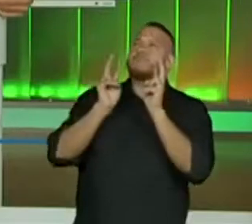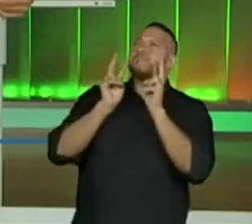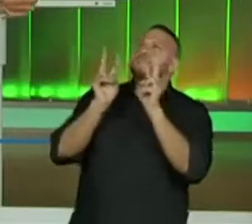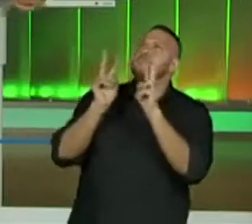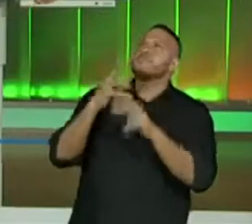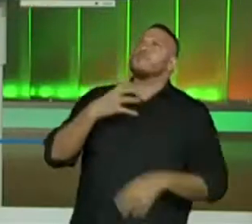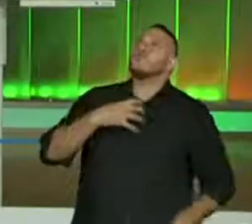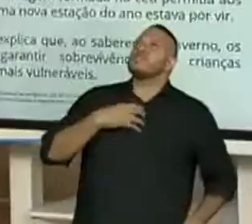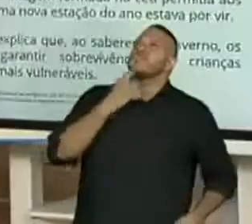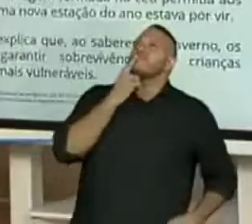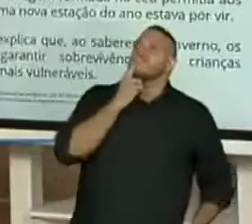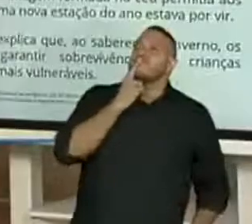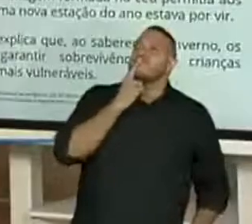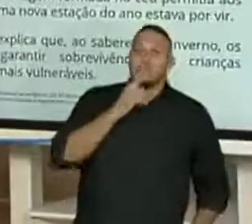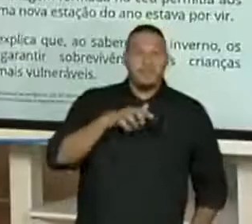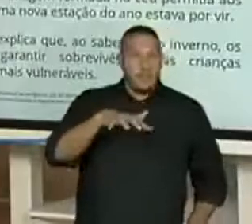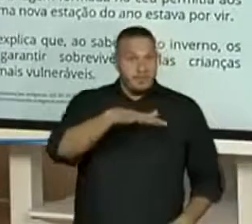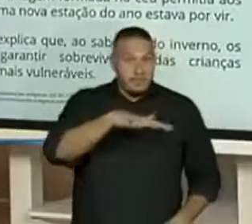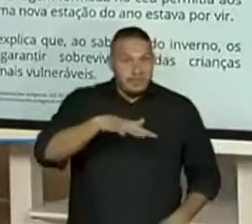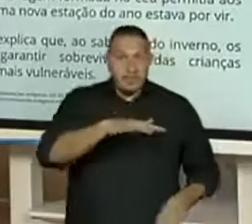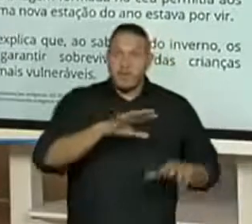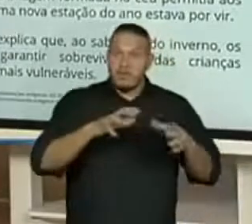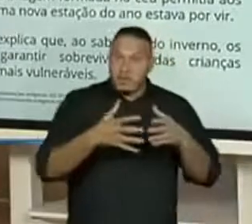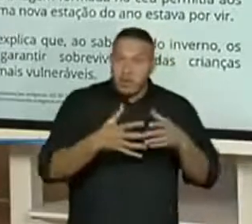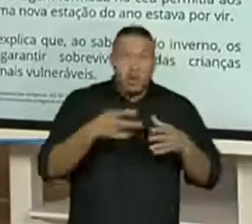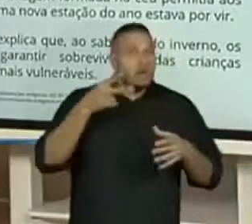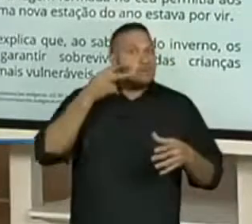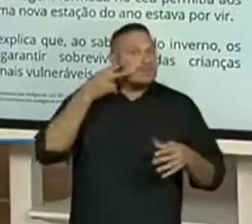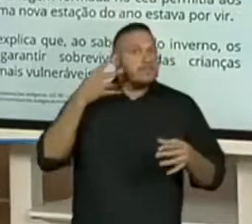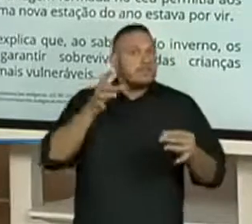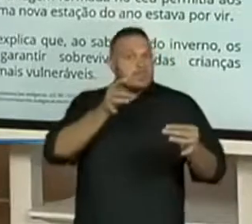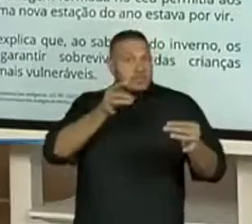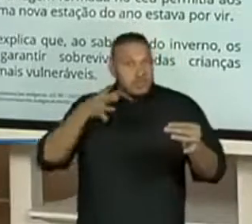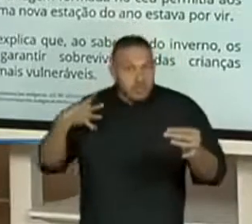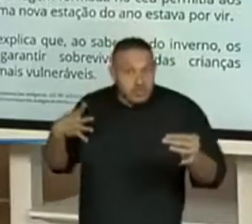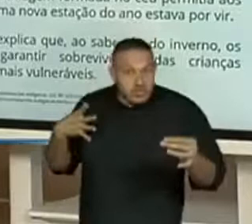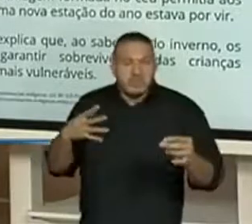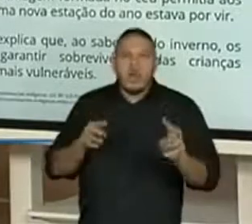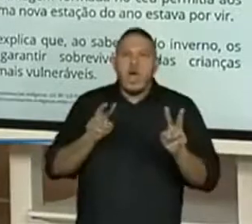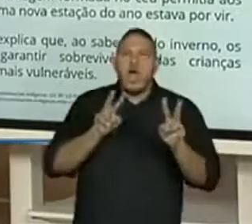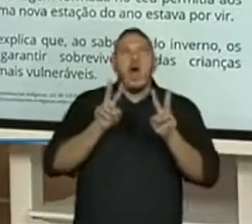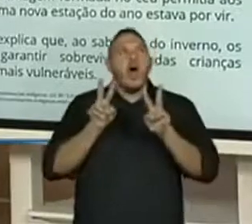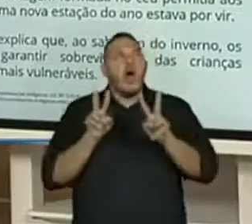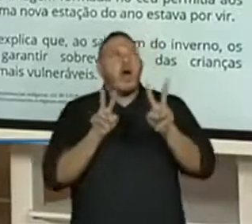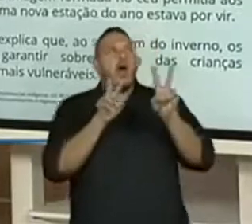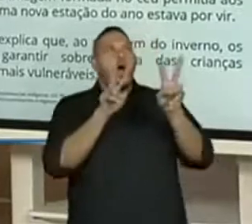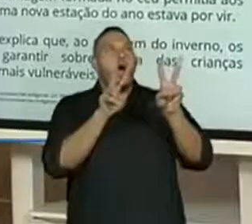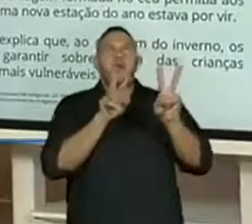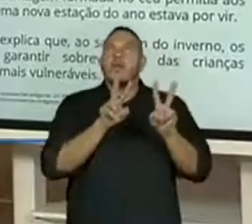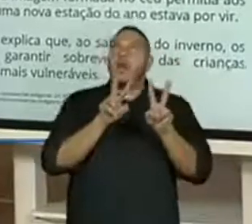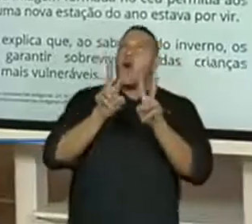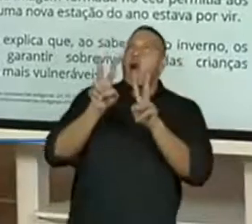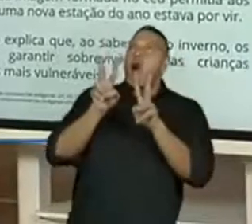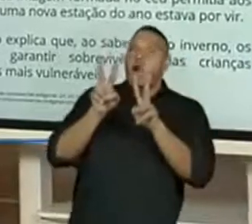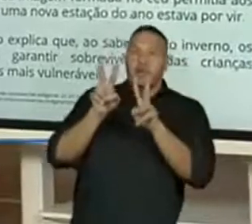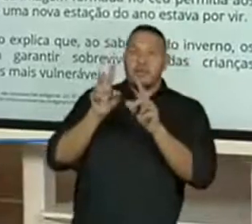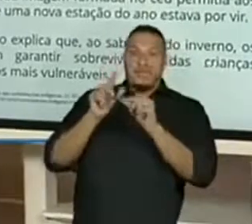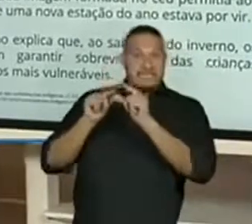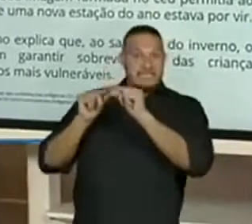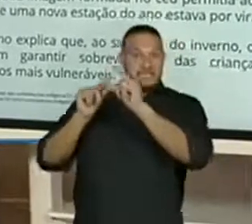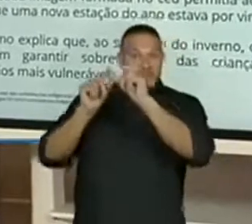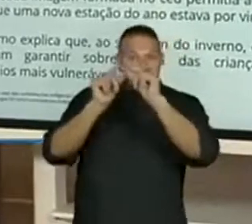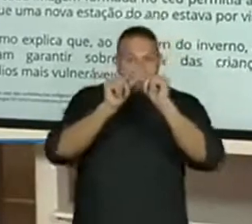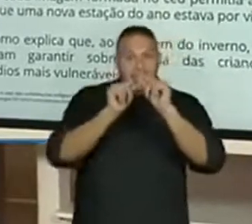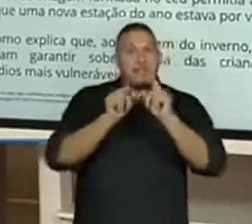os indígenas os povos indígenas olham para esses agrupamentos de estrelas